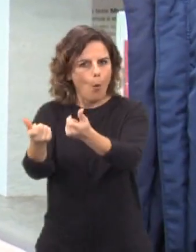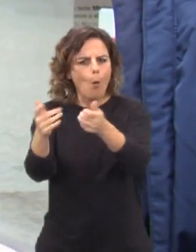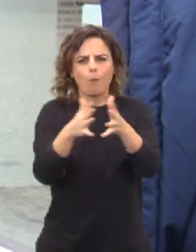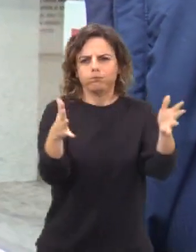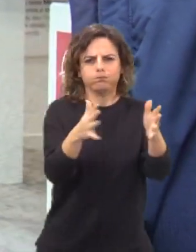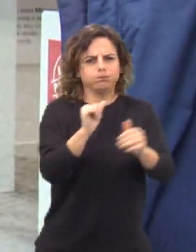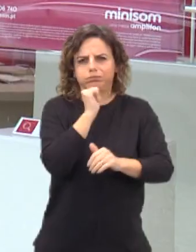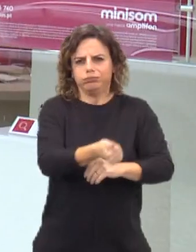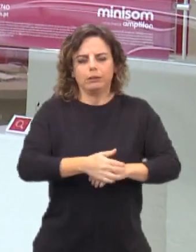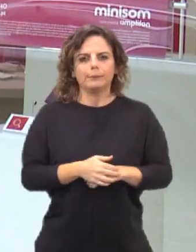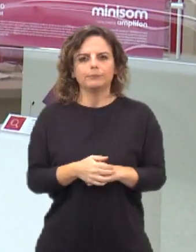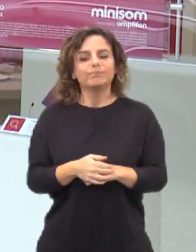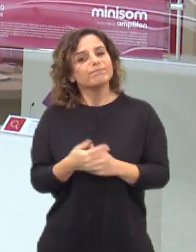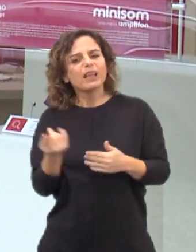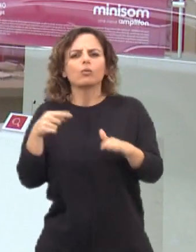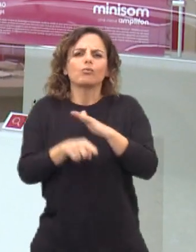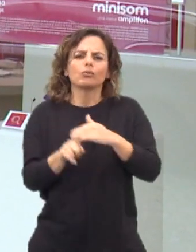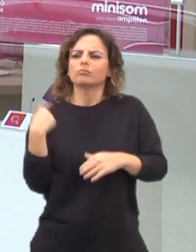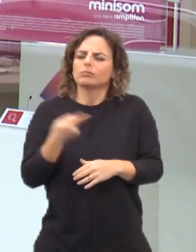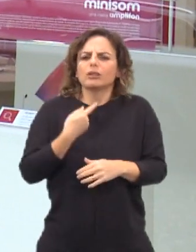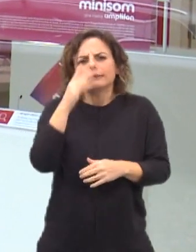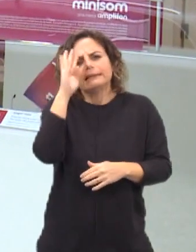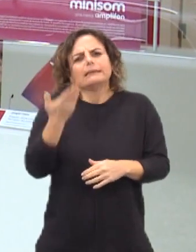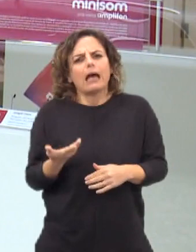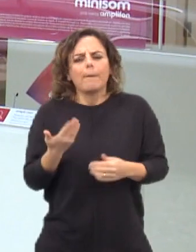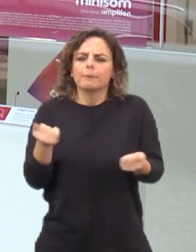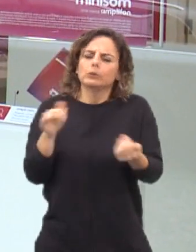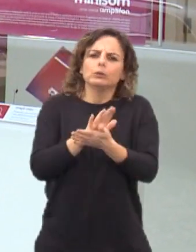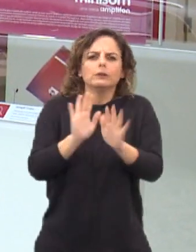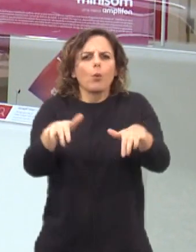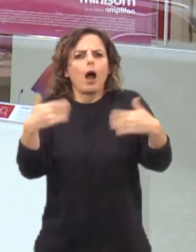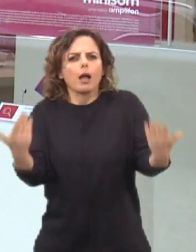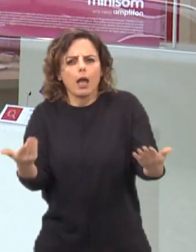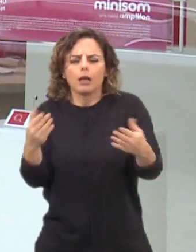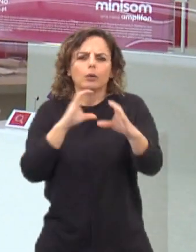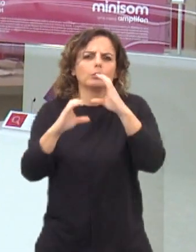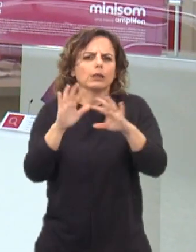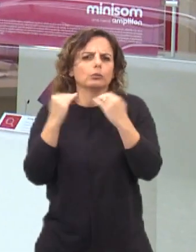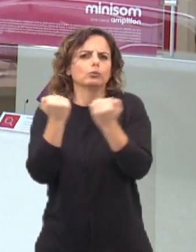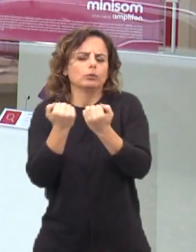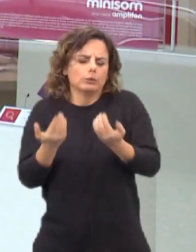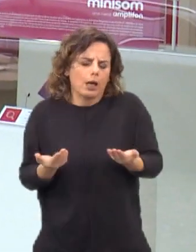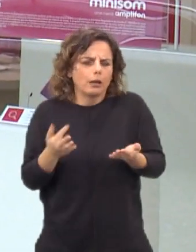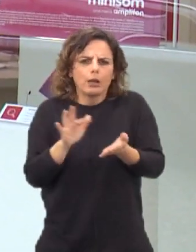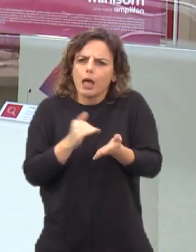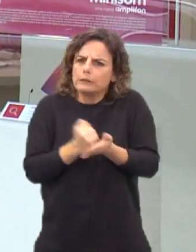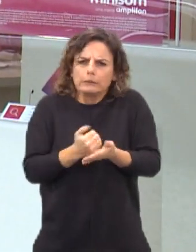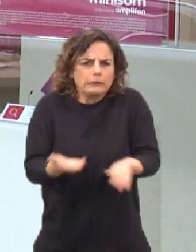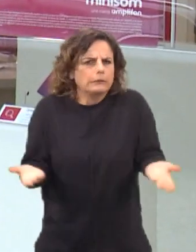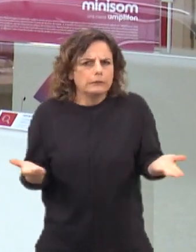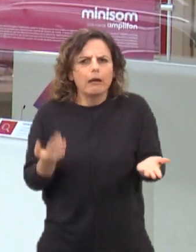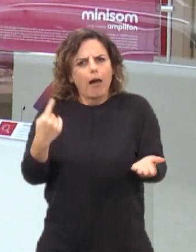perdido muito com isso. E, no fundo, todos nós sabemos que qualquer notícia feita pela comunicação social tem sempre